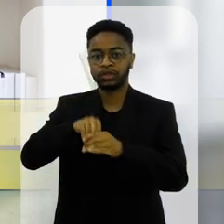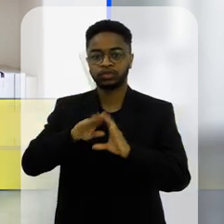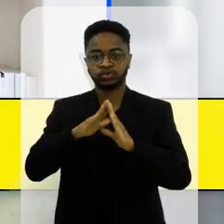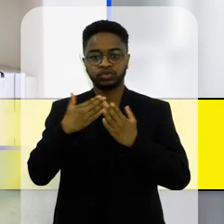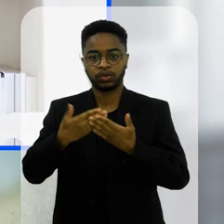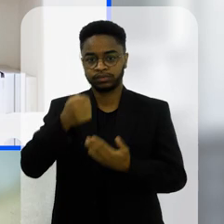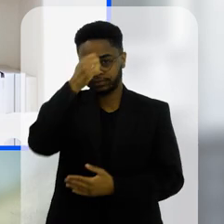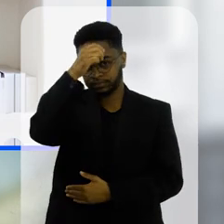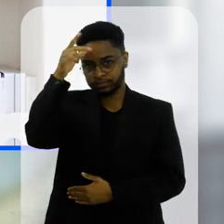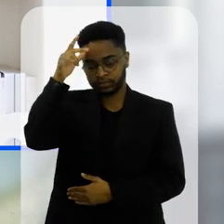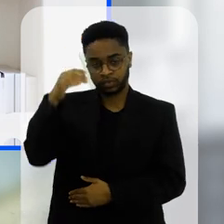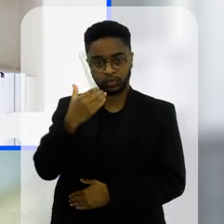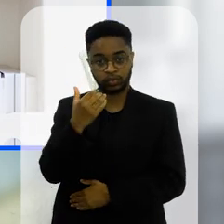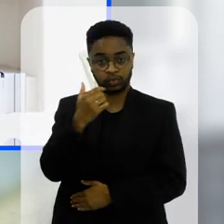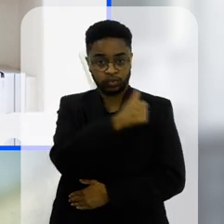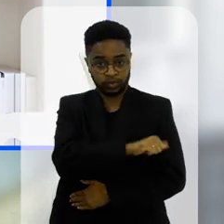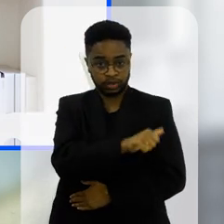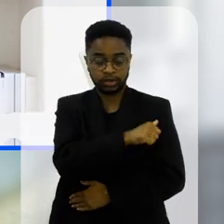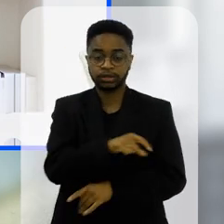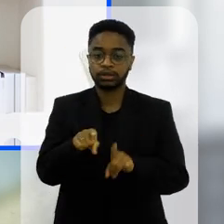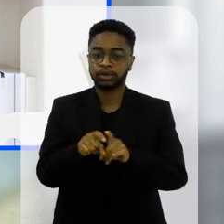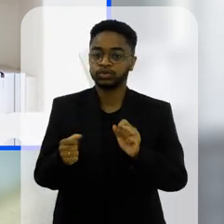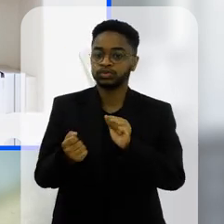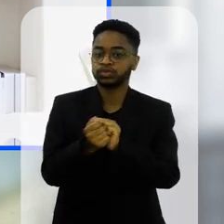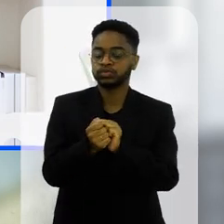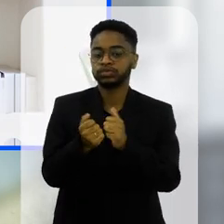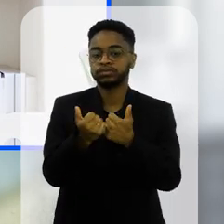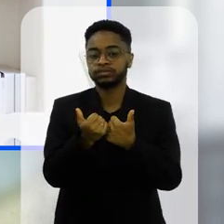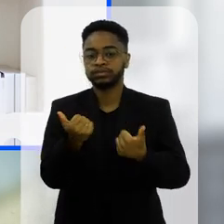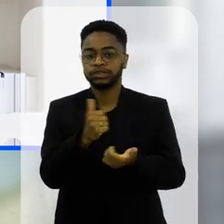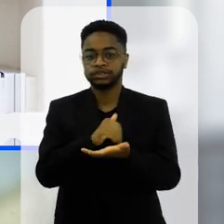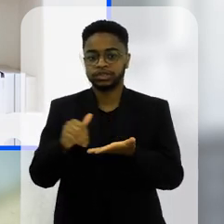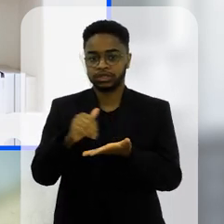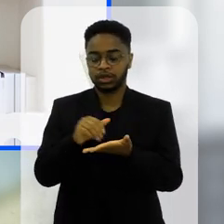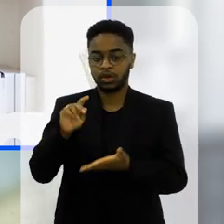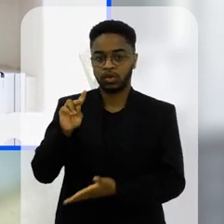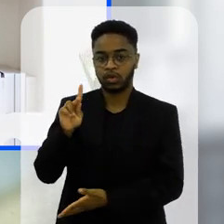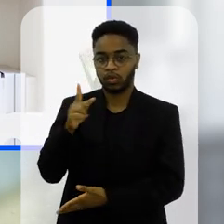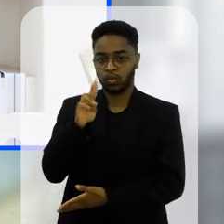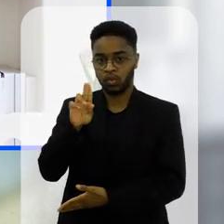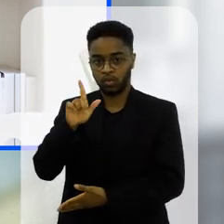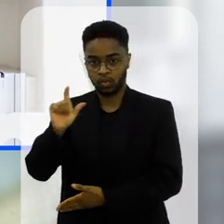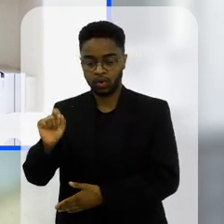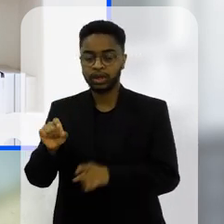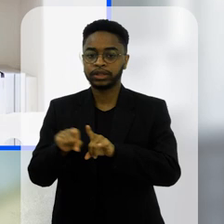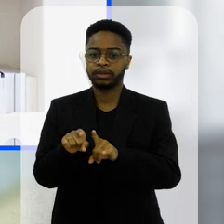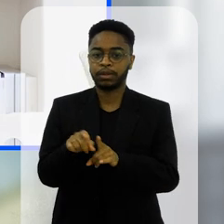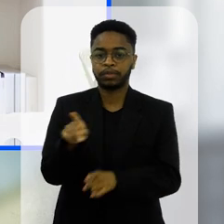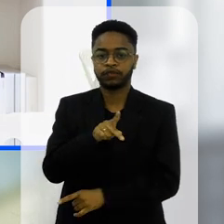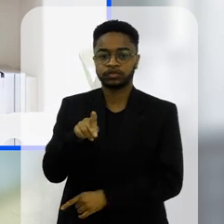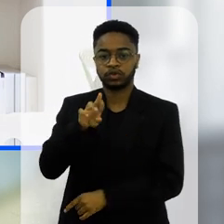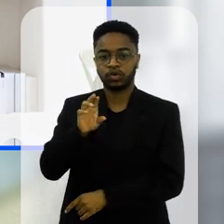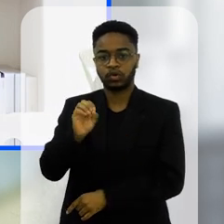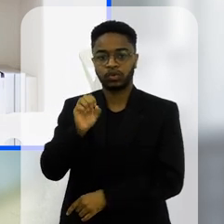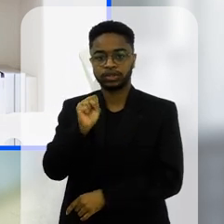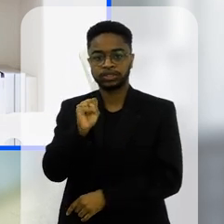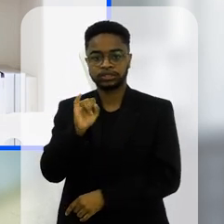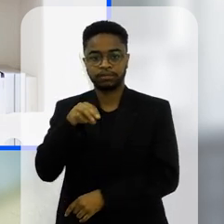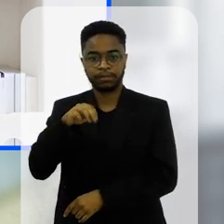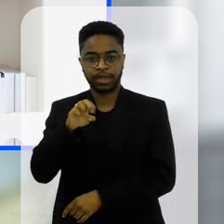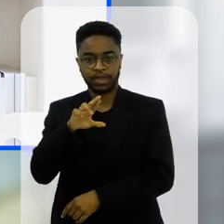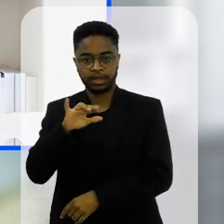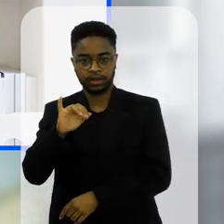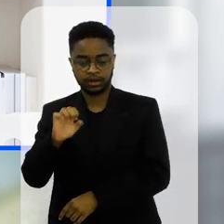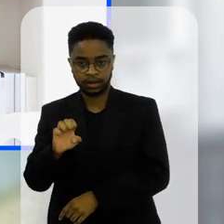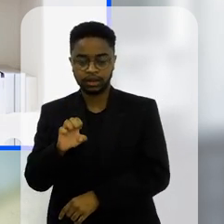municipais do Rio com o subsecretário municipal de educação Hugo Nepomuceno com a professora Rosemary Barbosa de